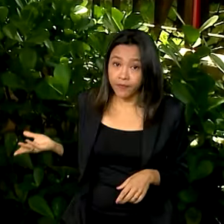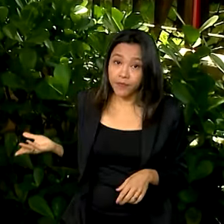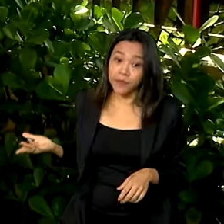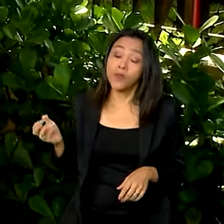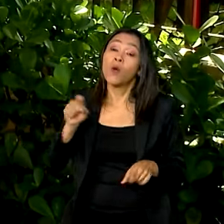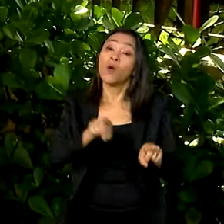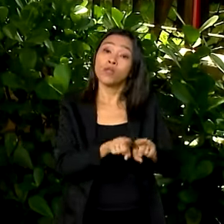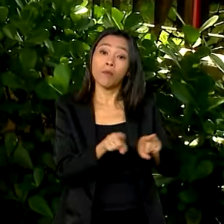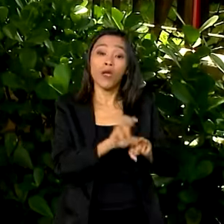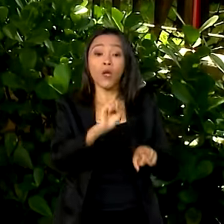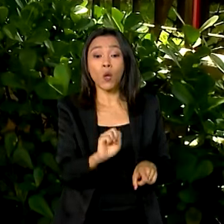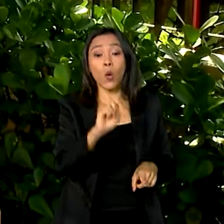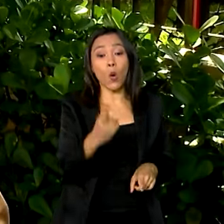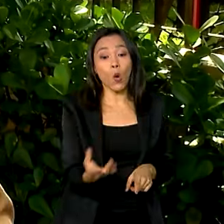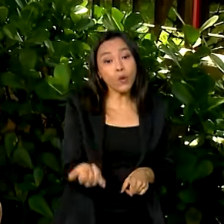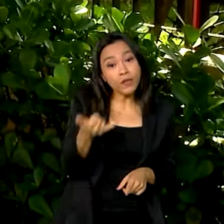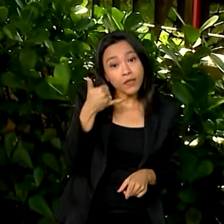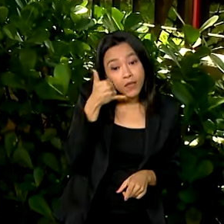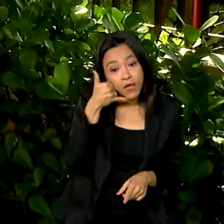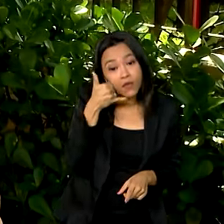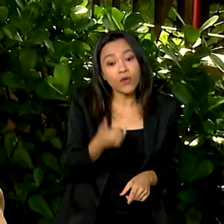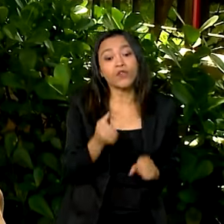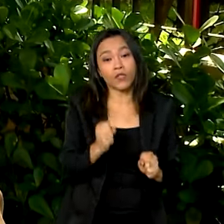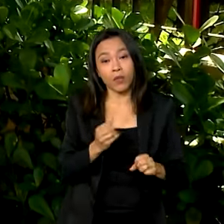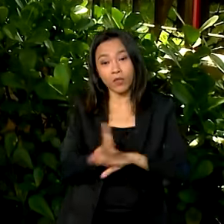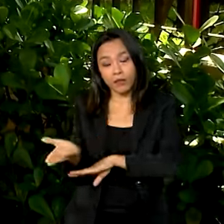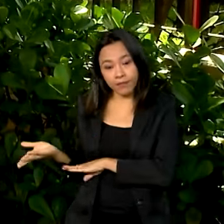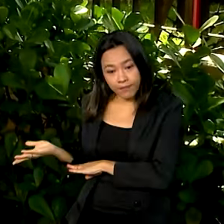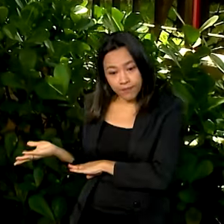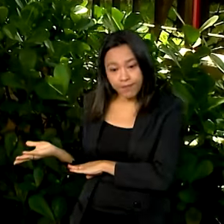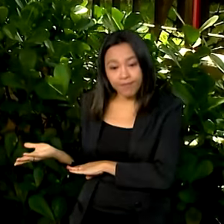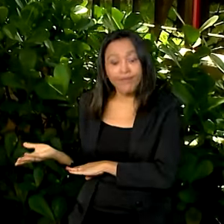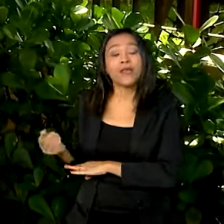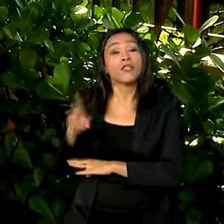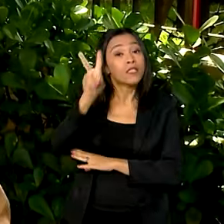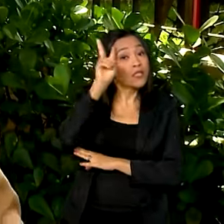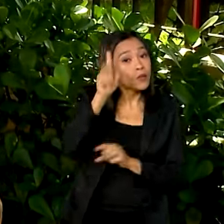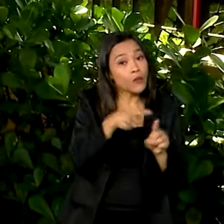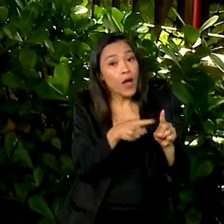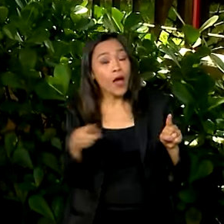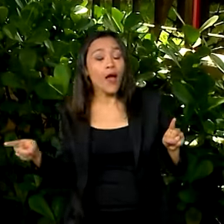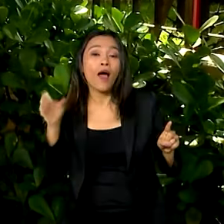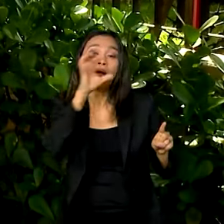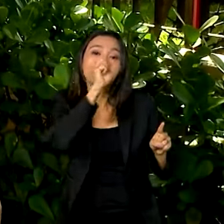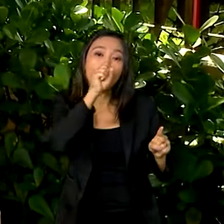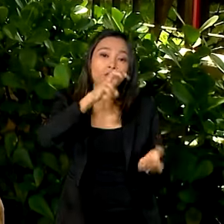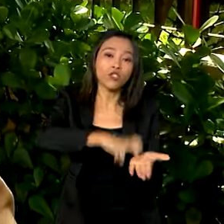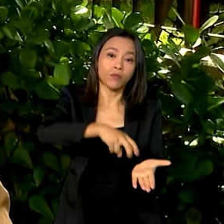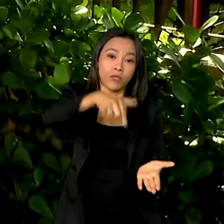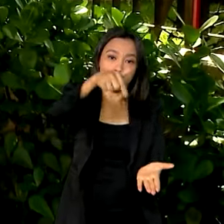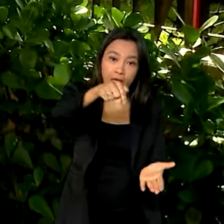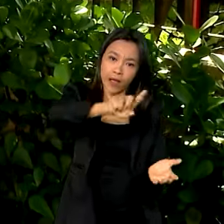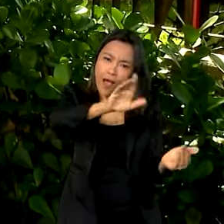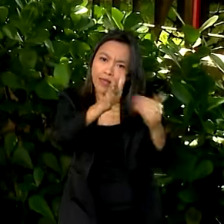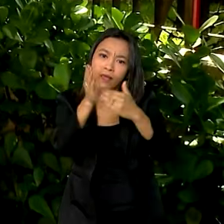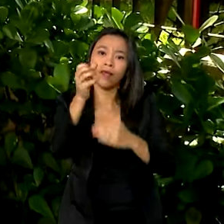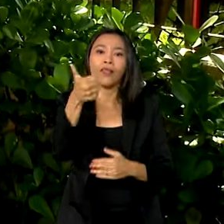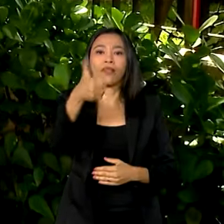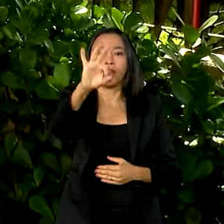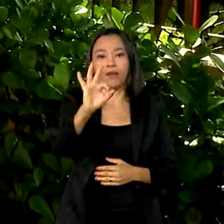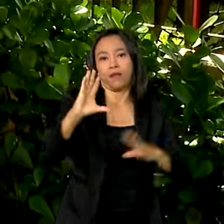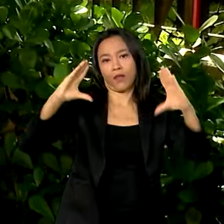telefone por meio da Central 135, que funciona de segunda a sábado, das 7 da manhã às 10 da noite.